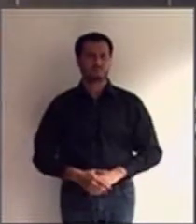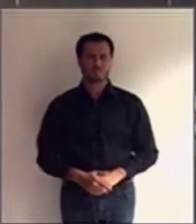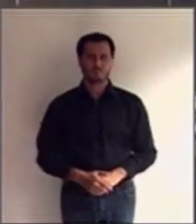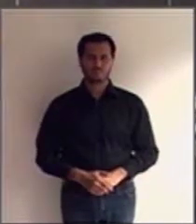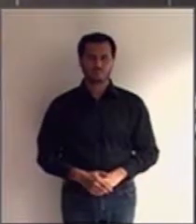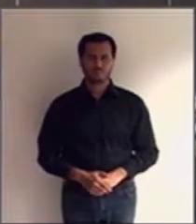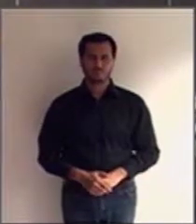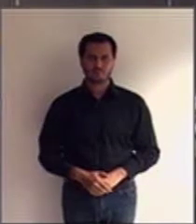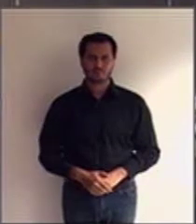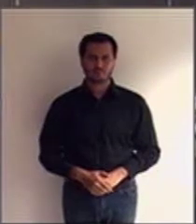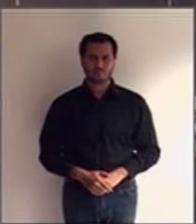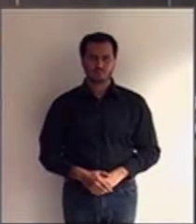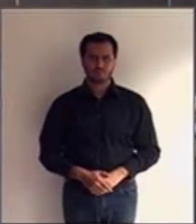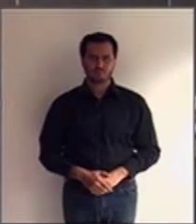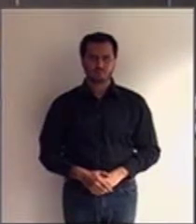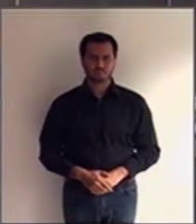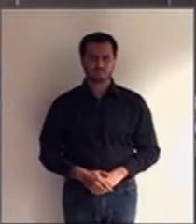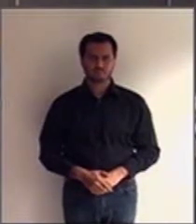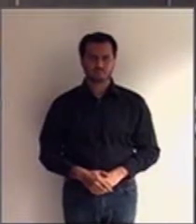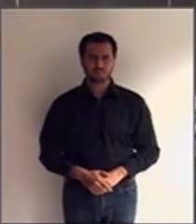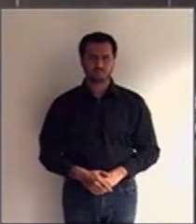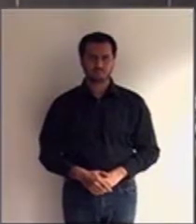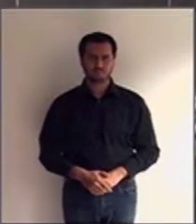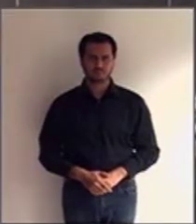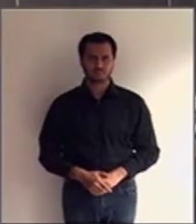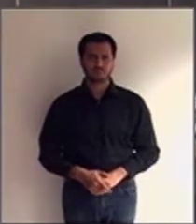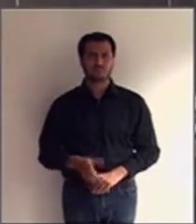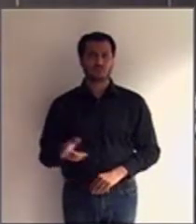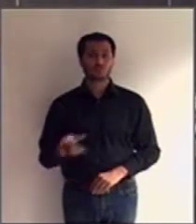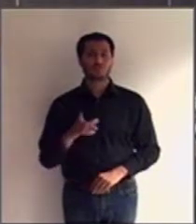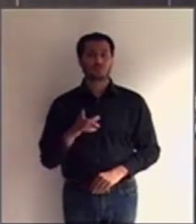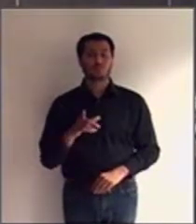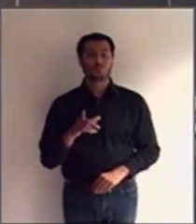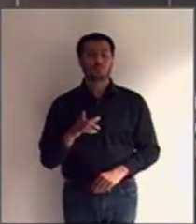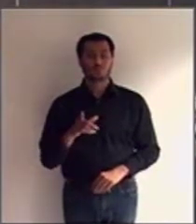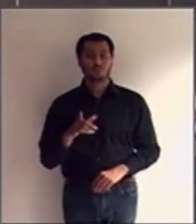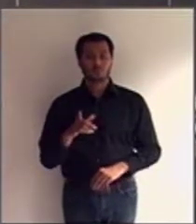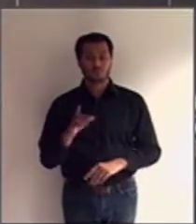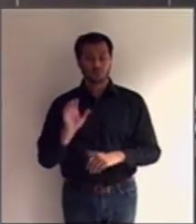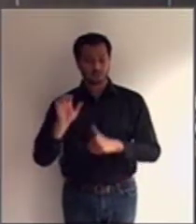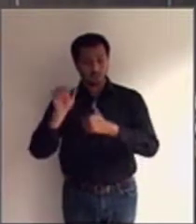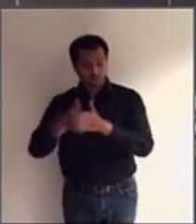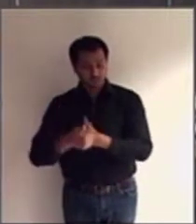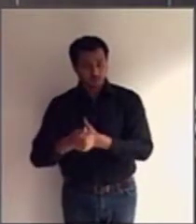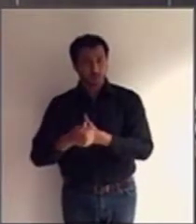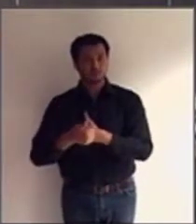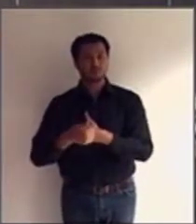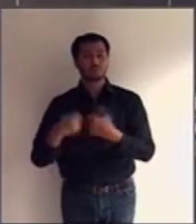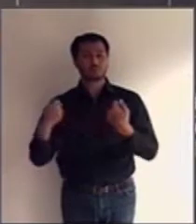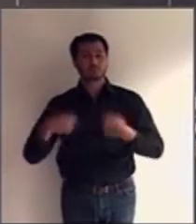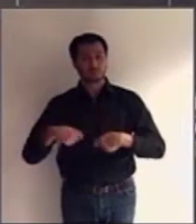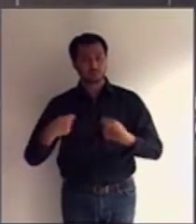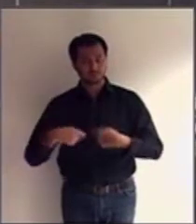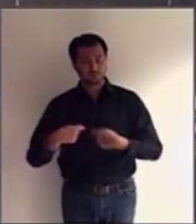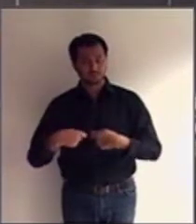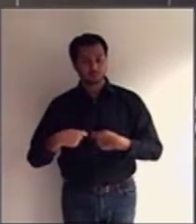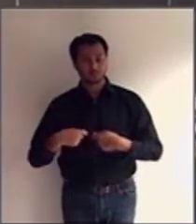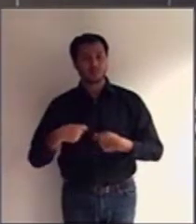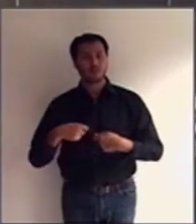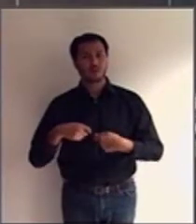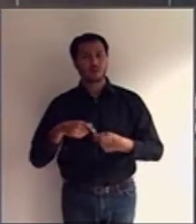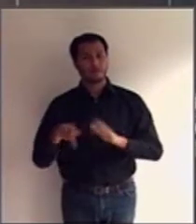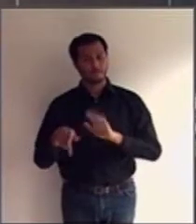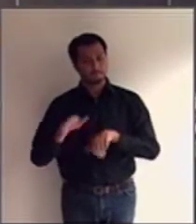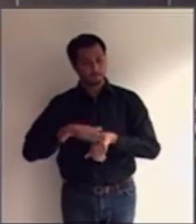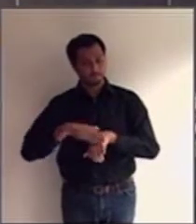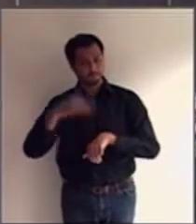E esse levantamento da interdição ou curatela pode ser feito pelo próprio curatelado, pelo